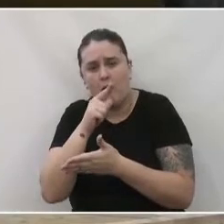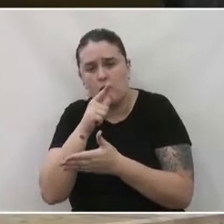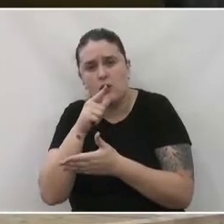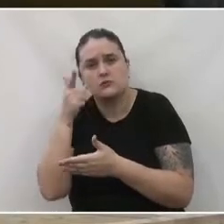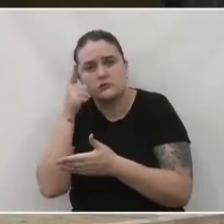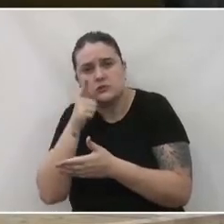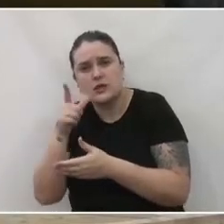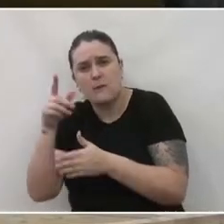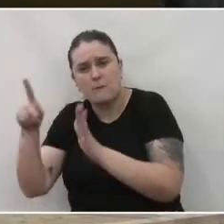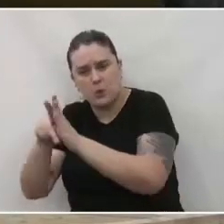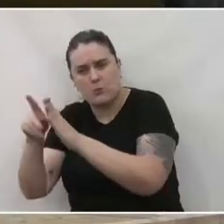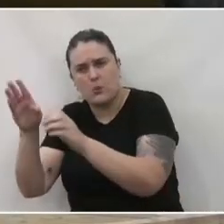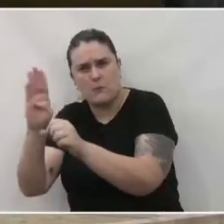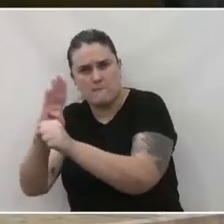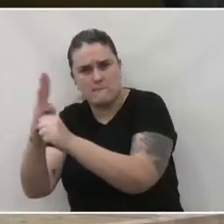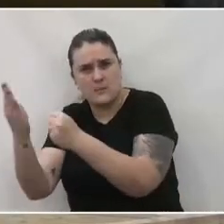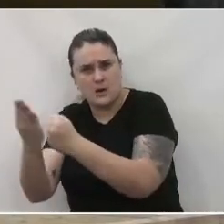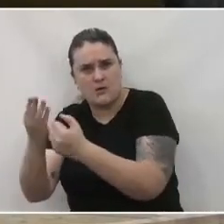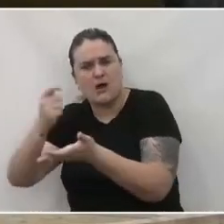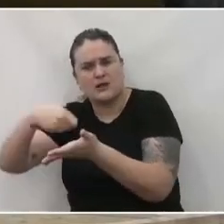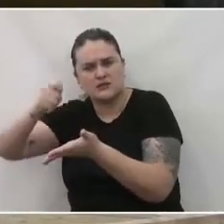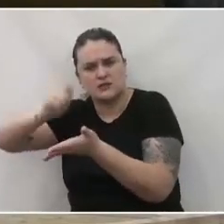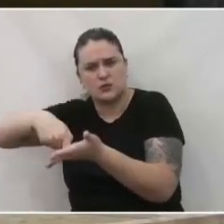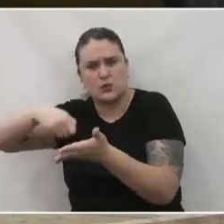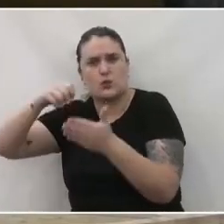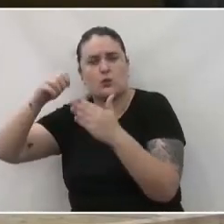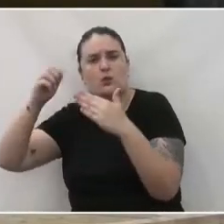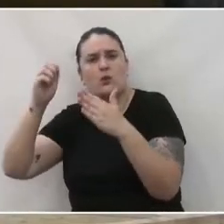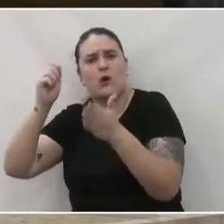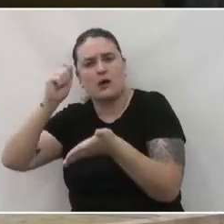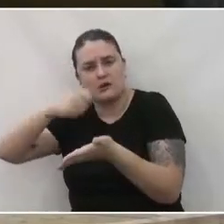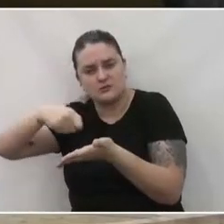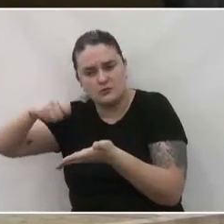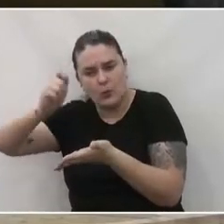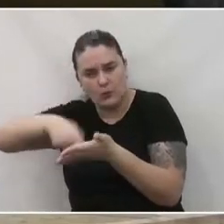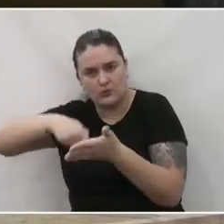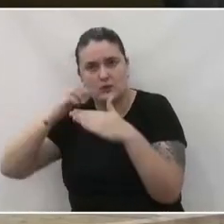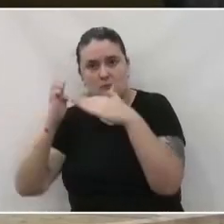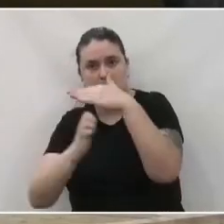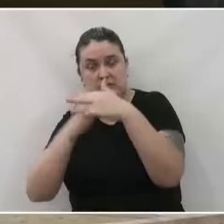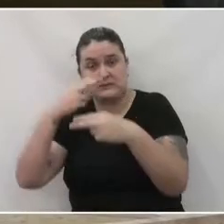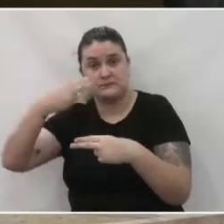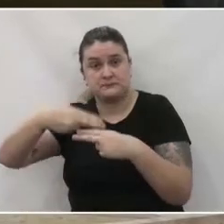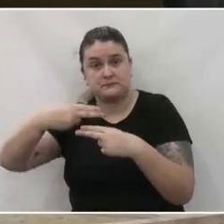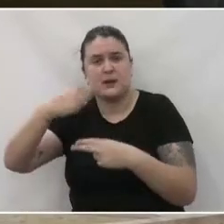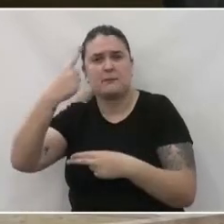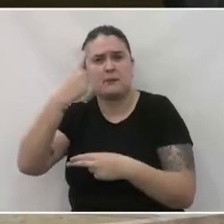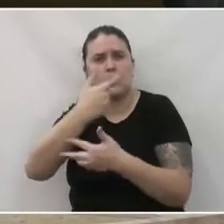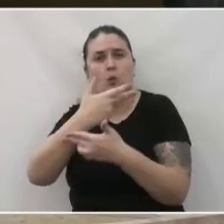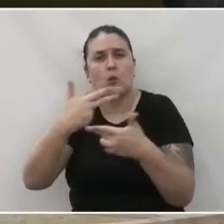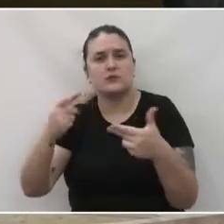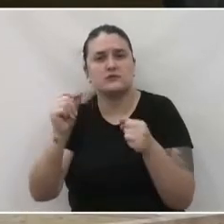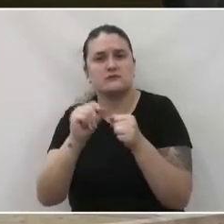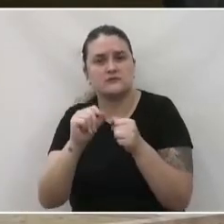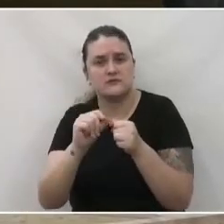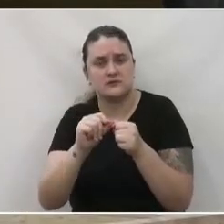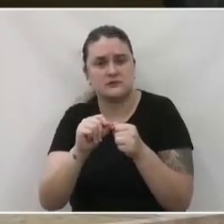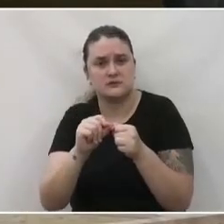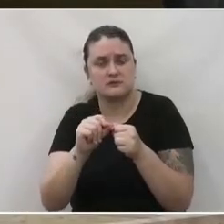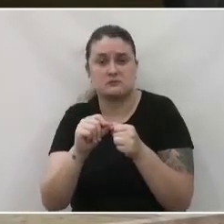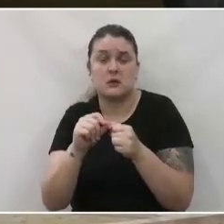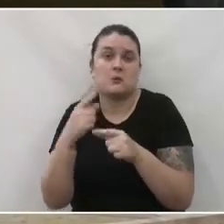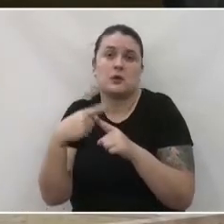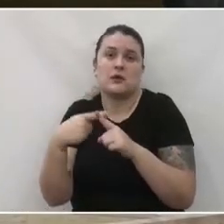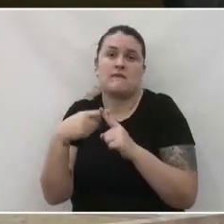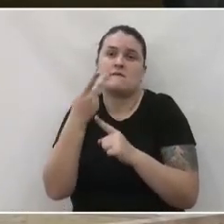o Vila Rica. Até foi assinado aquele contrato com a Sanepar, e a primeira coisa que eles iam fazer era, porque